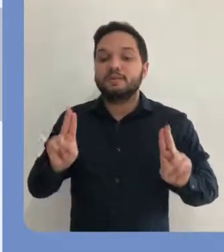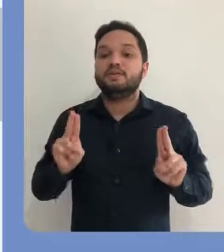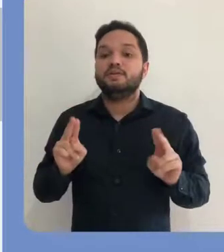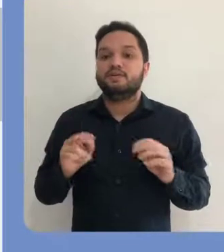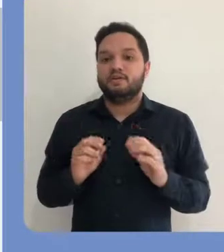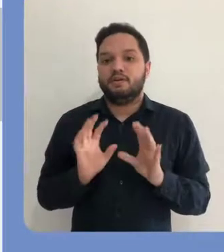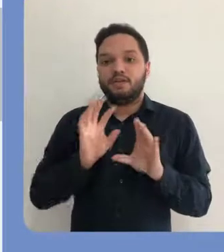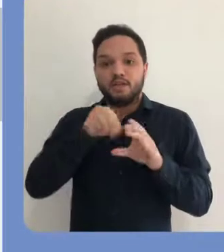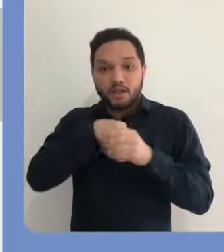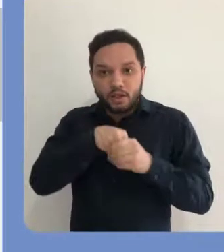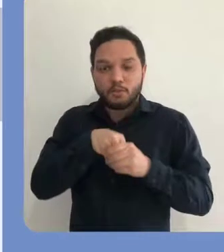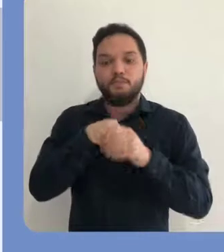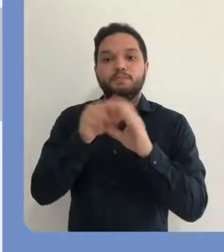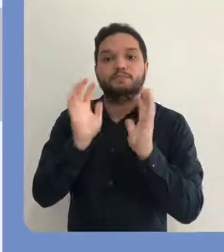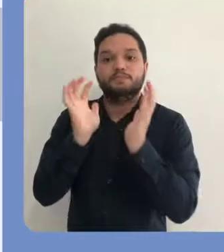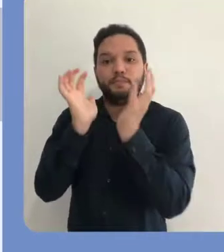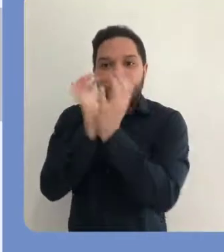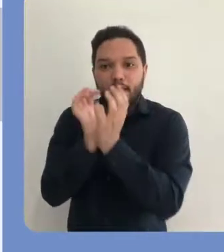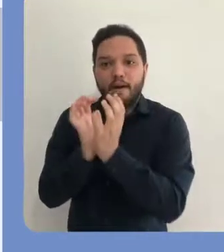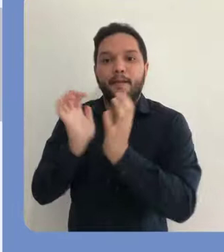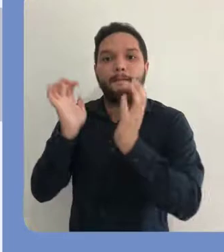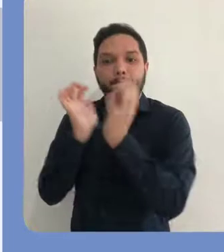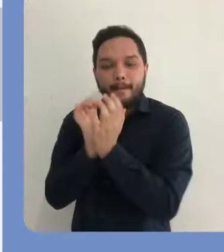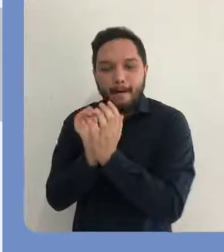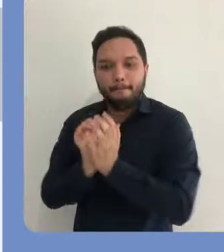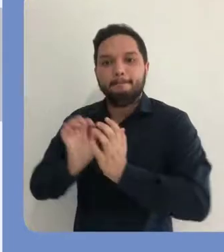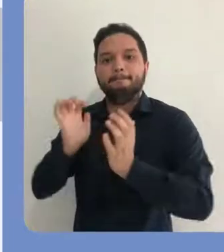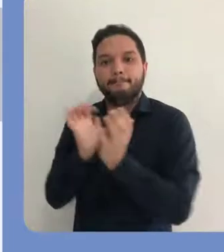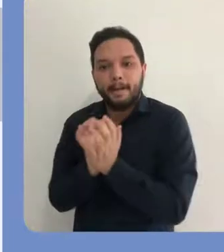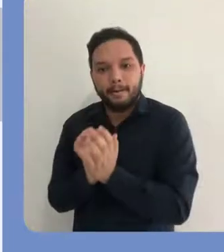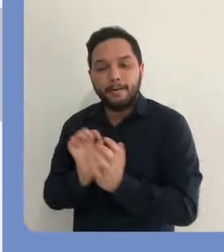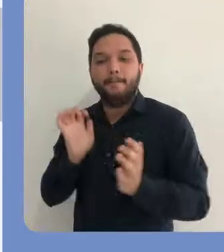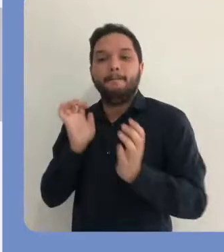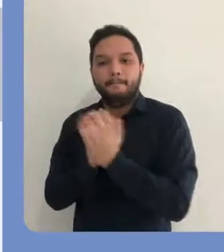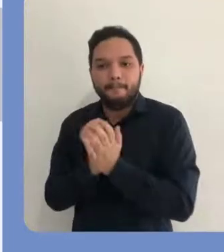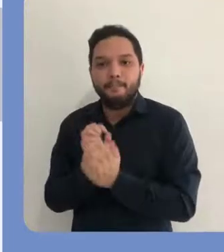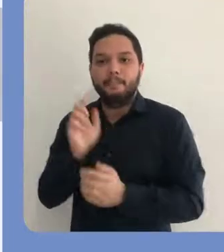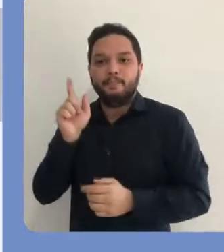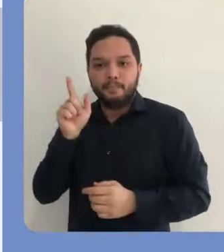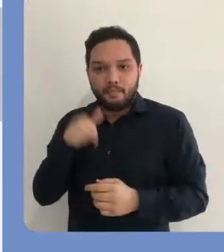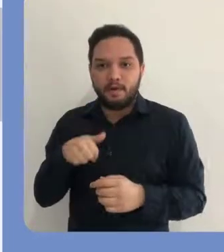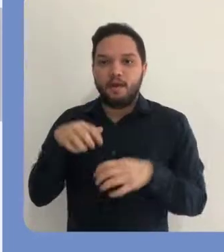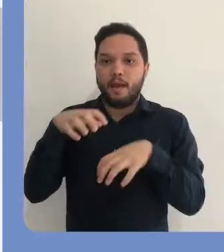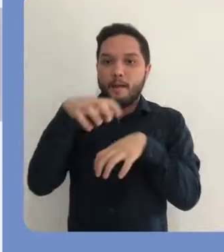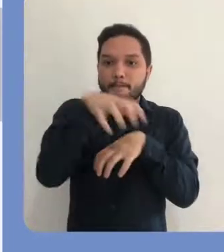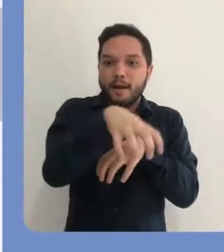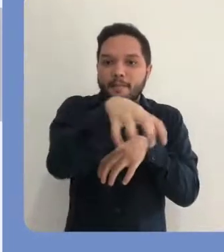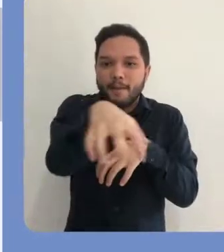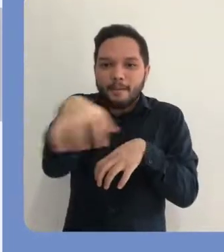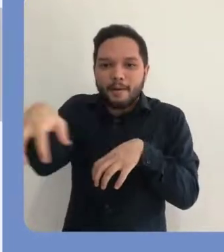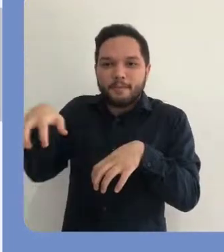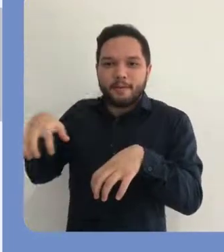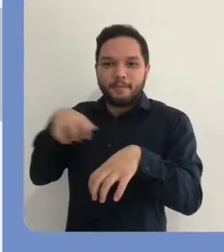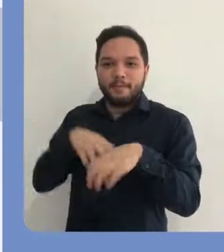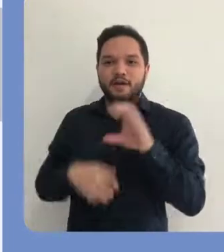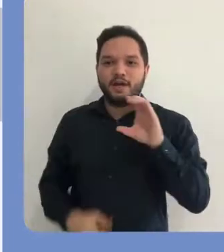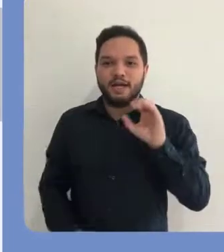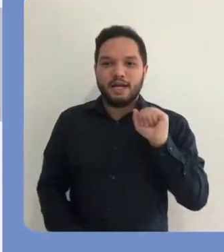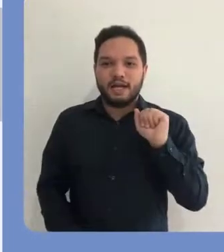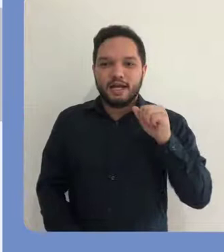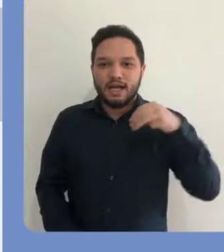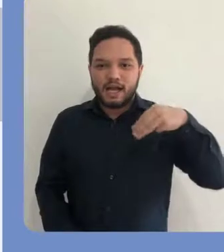hierarquia da UFSC, então esta comunidade está organizada em subcomunidades onde cada subcomunidade